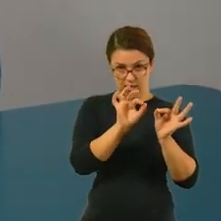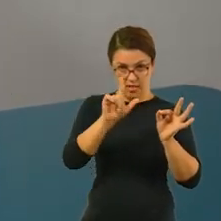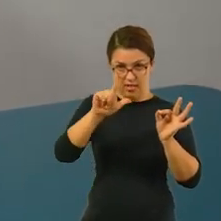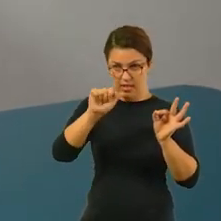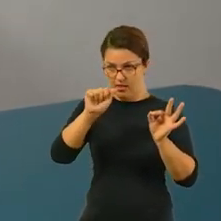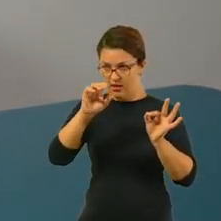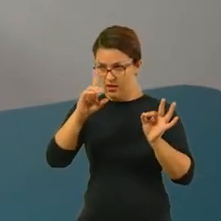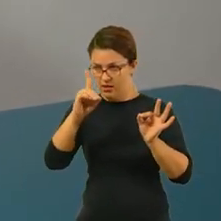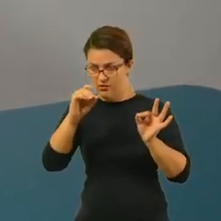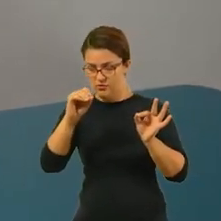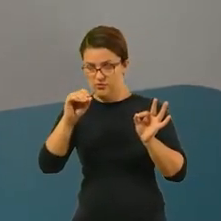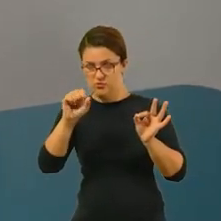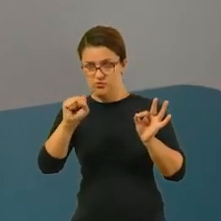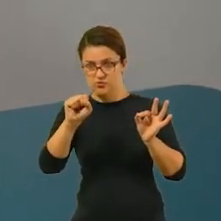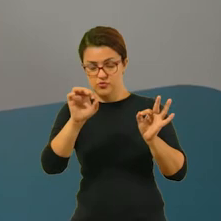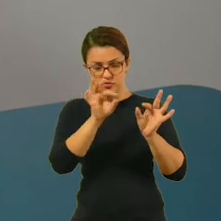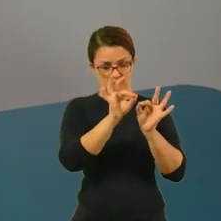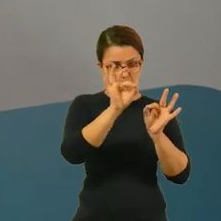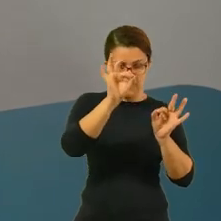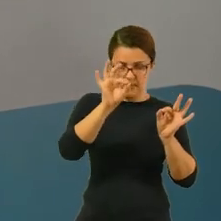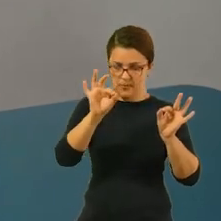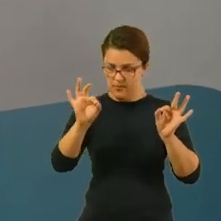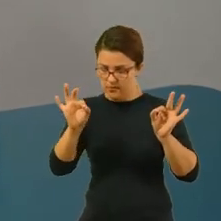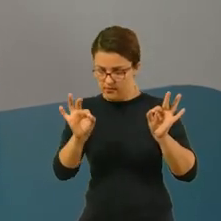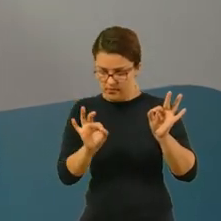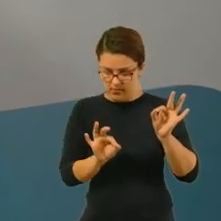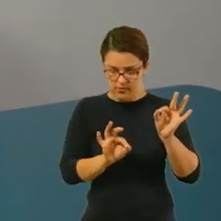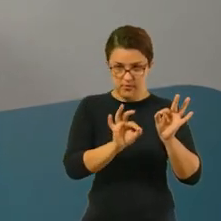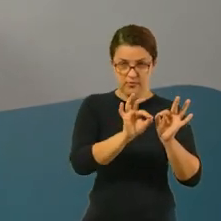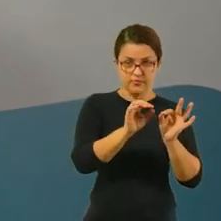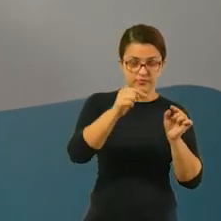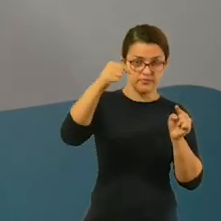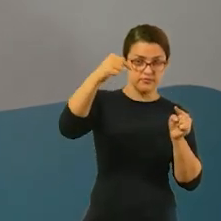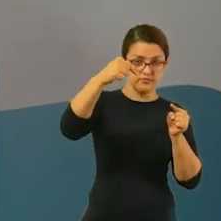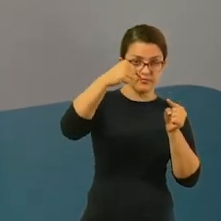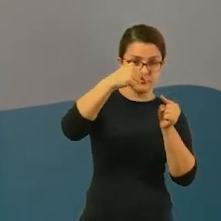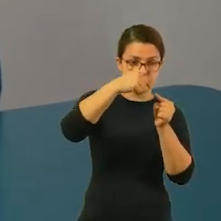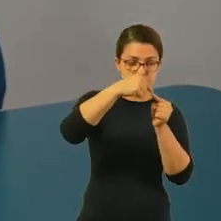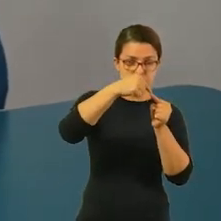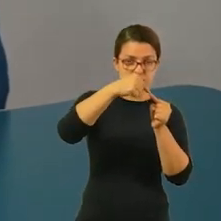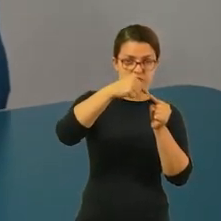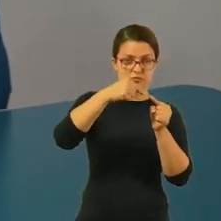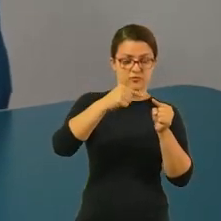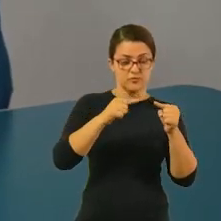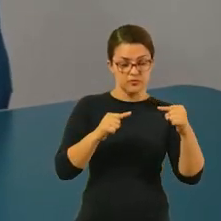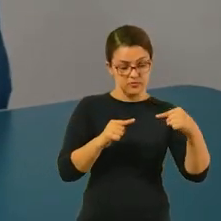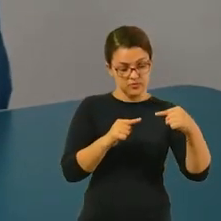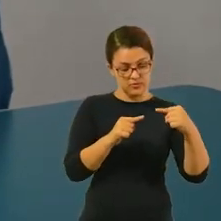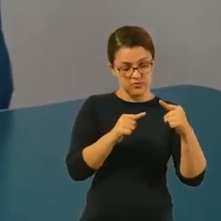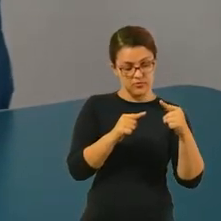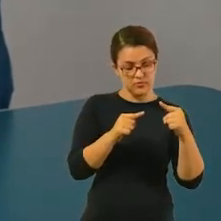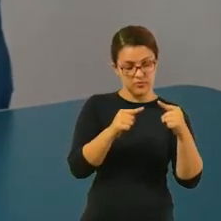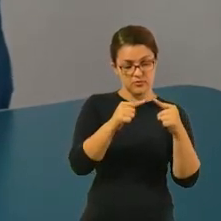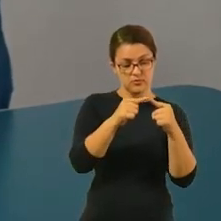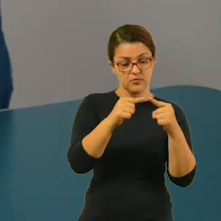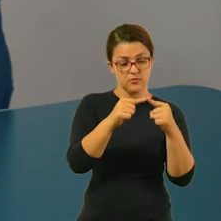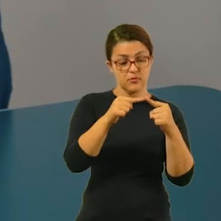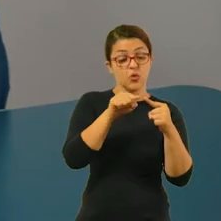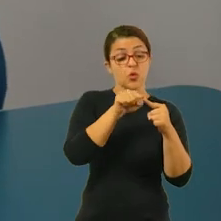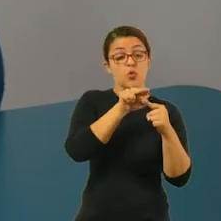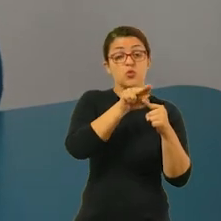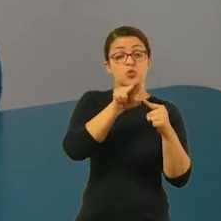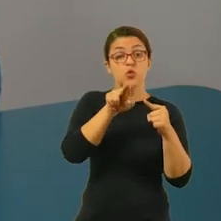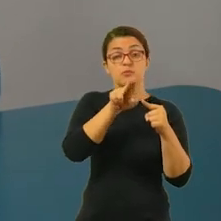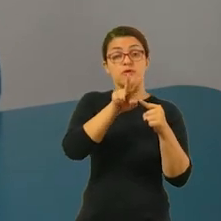podemos observar os segmentos das retas. Esses encontros das retas nós chamamos de vértices.